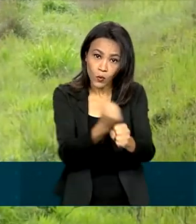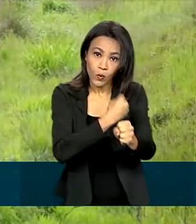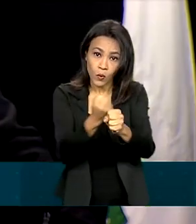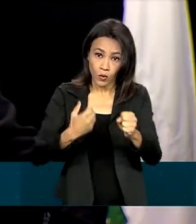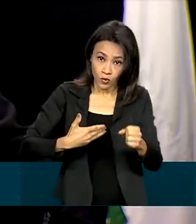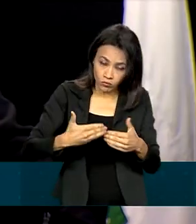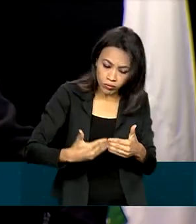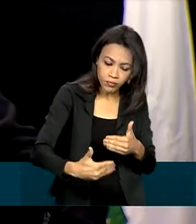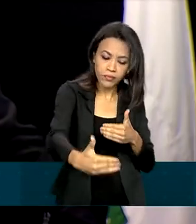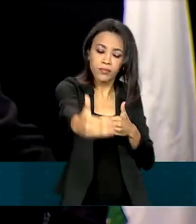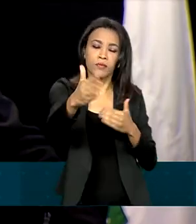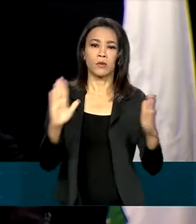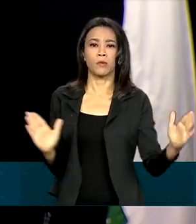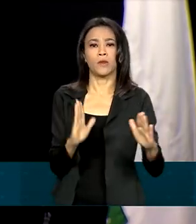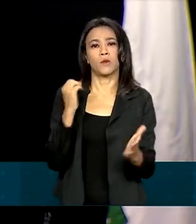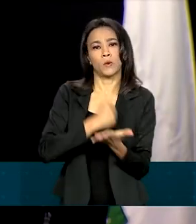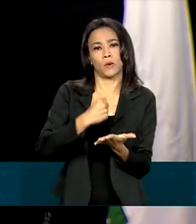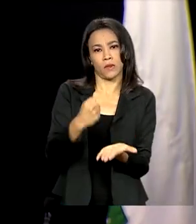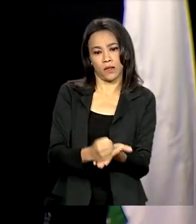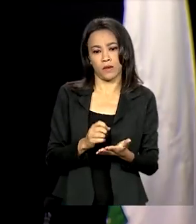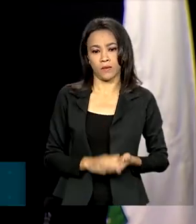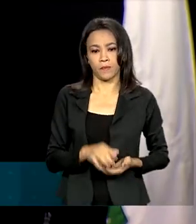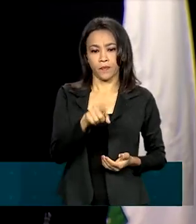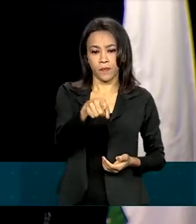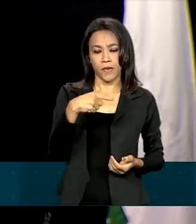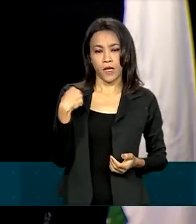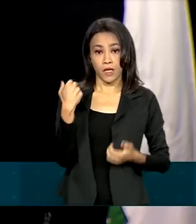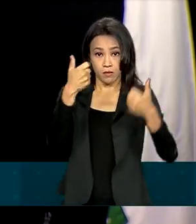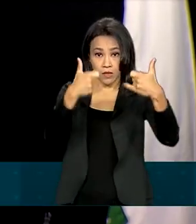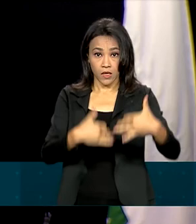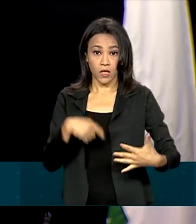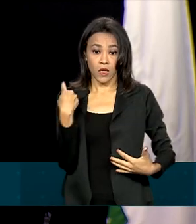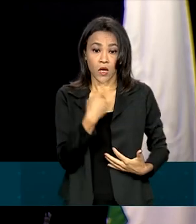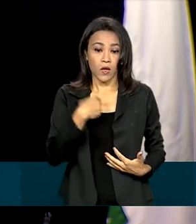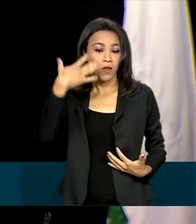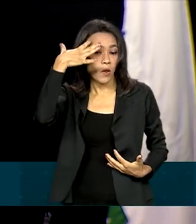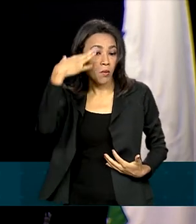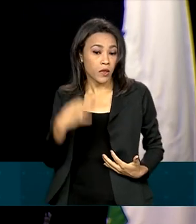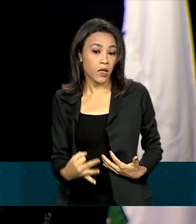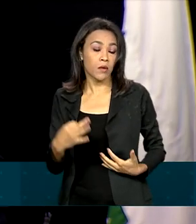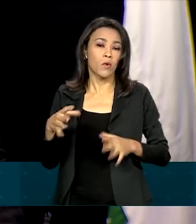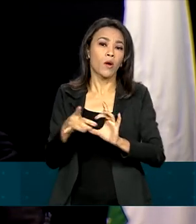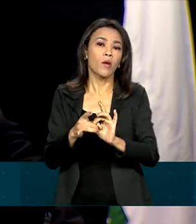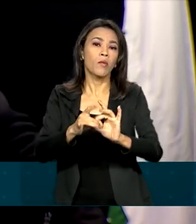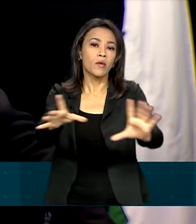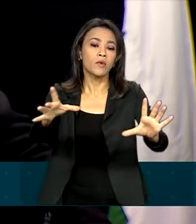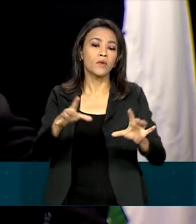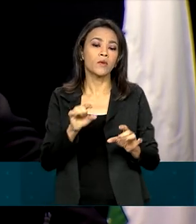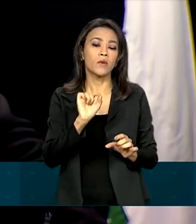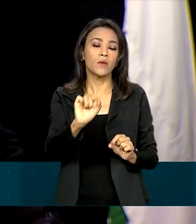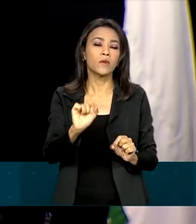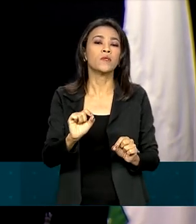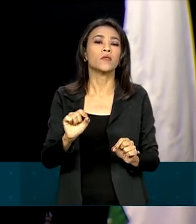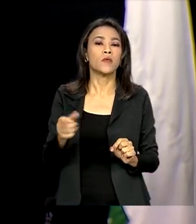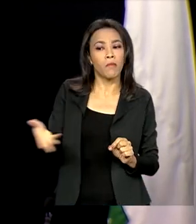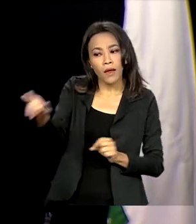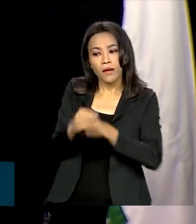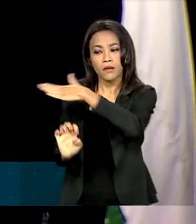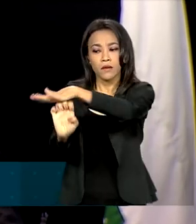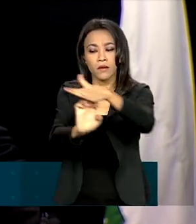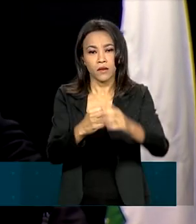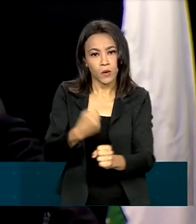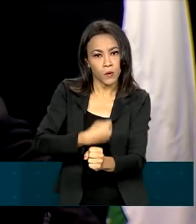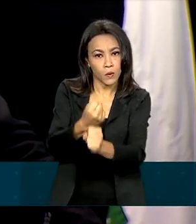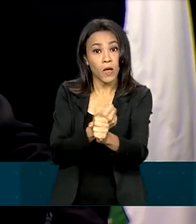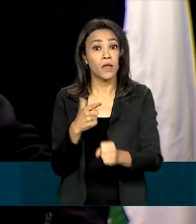contratos. A gente entendeu que os modos que nós temos do setor portuário são as autorizações para os terminais de uso privado. Temos também